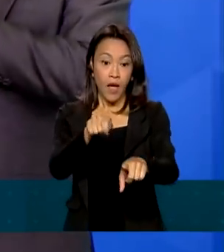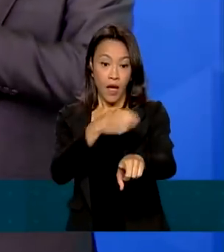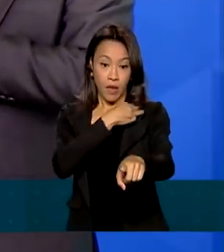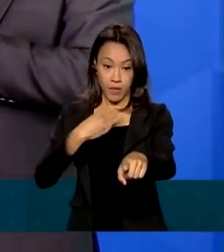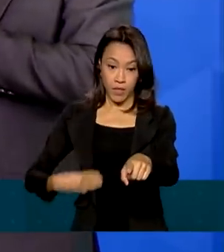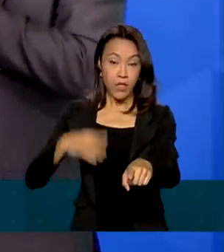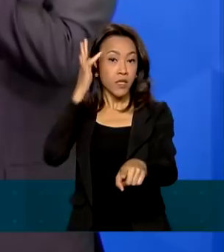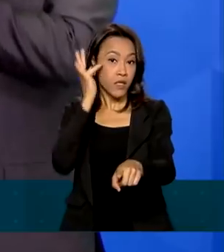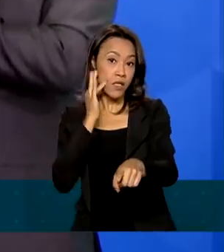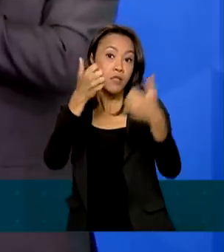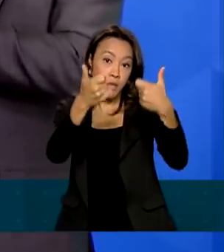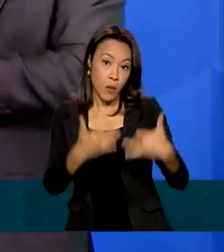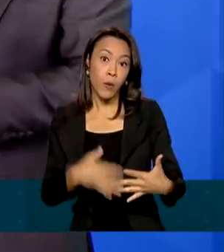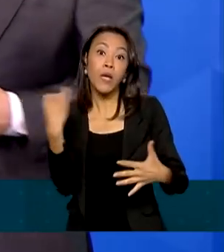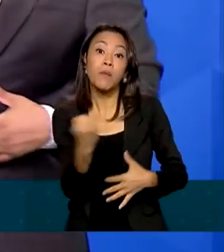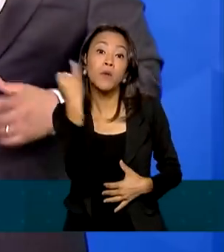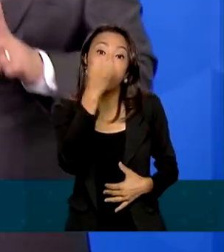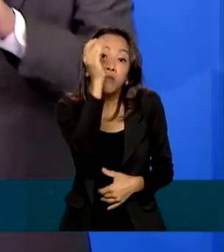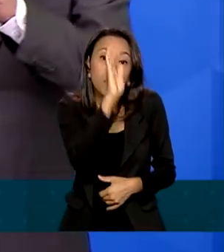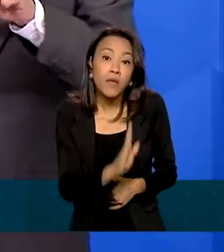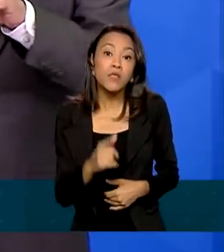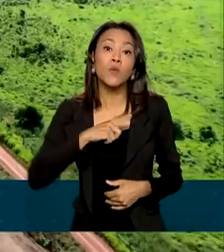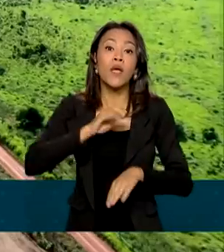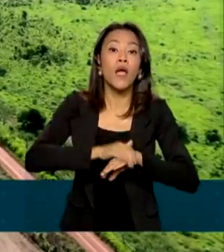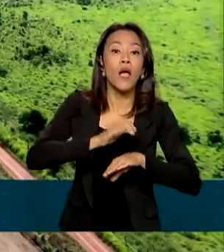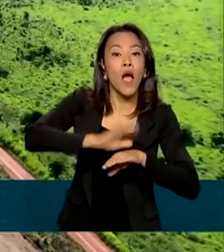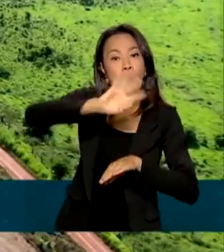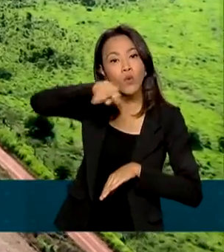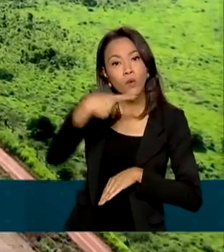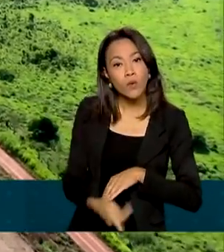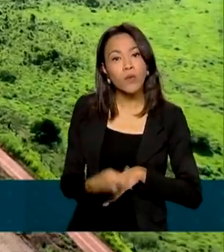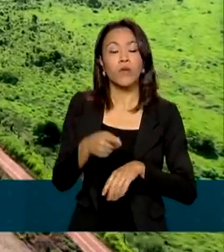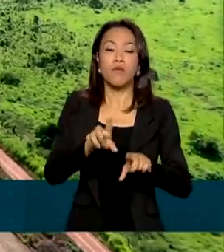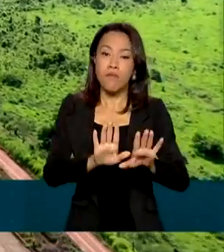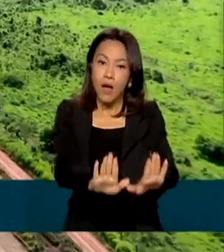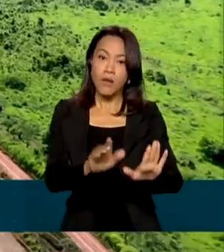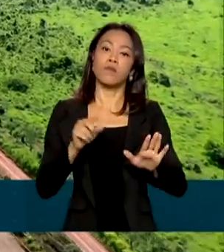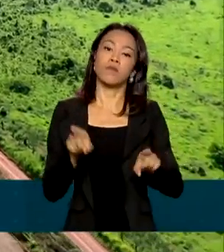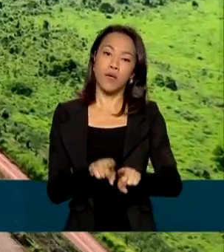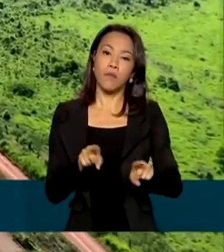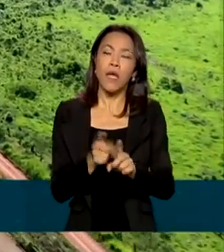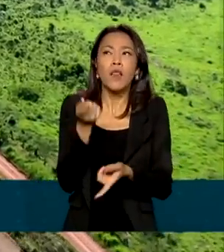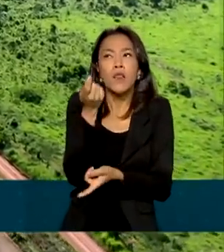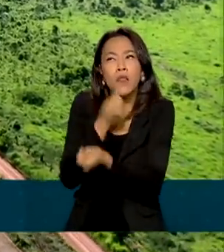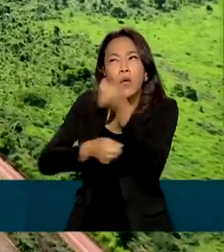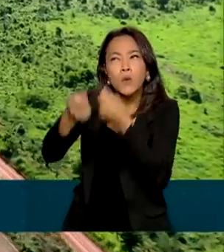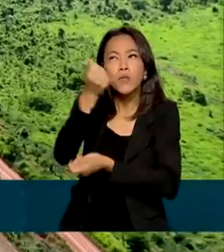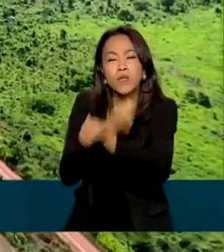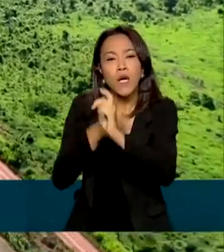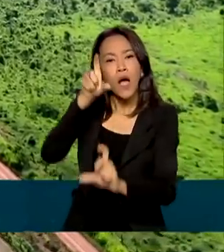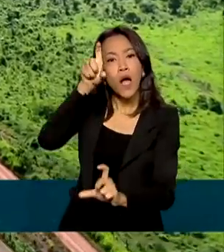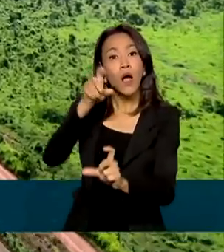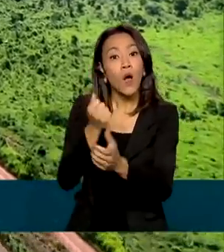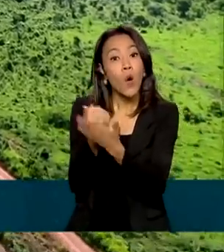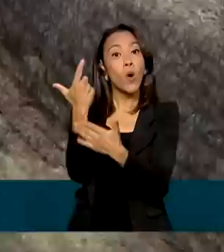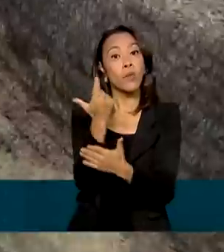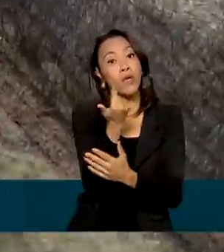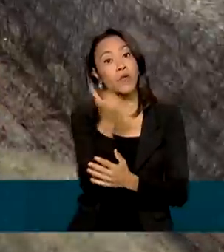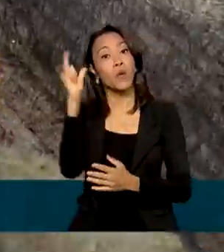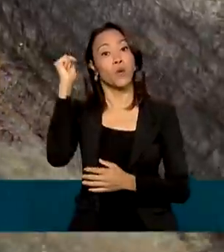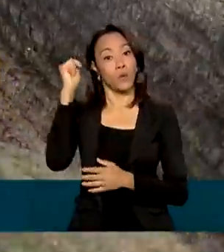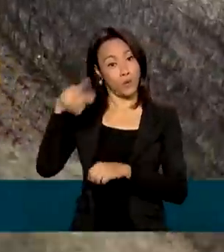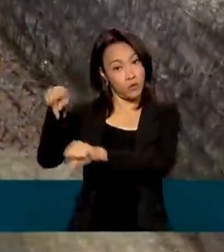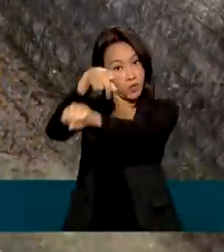que é importante o país construir autonomia, mas também negociar a compra do produto de outros países.